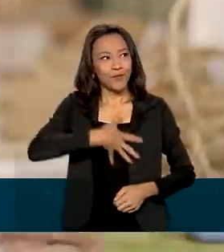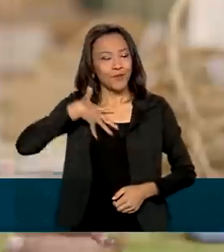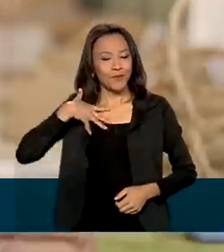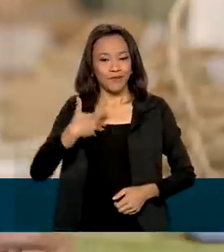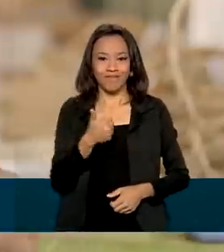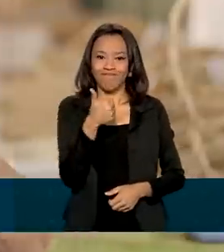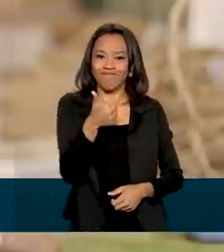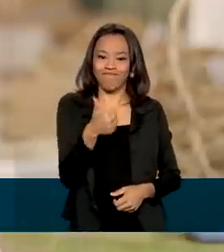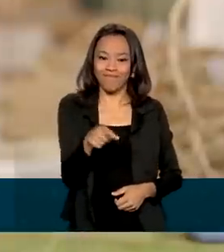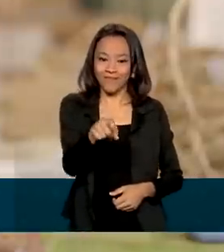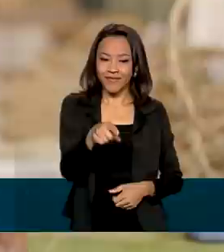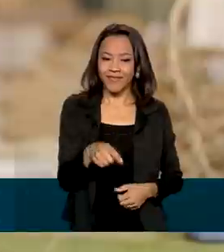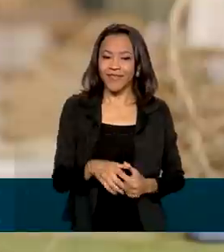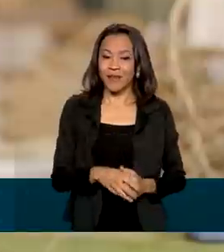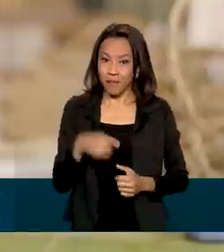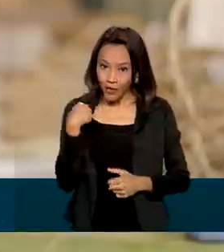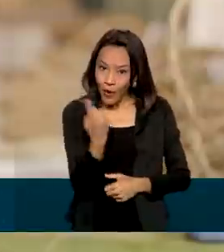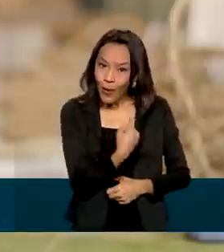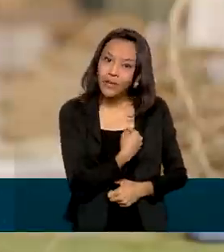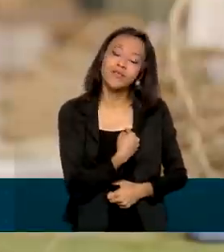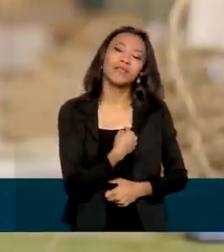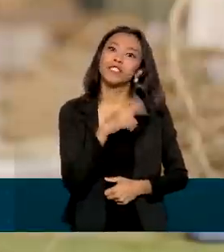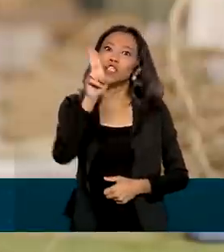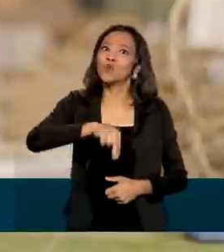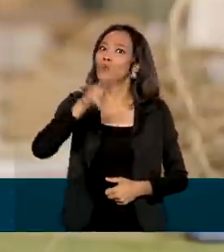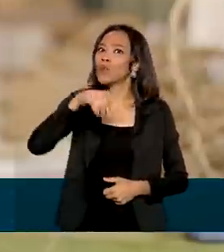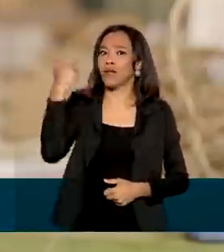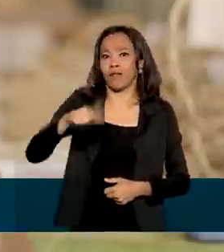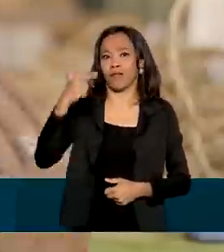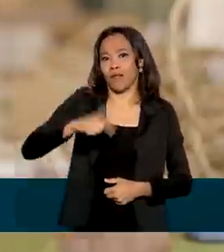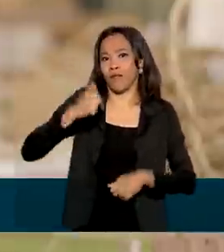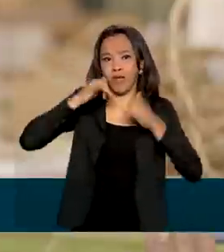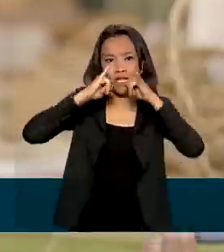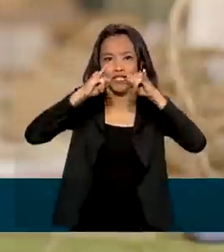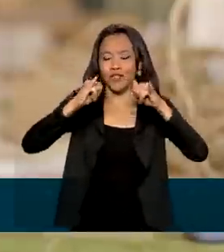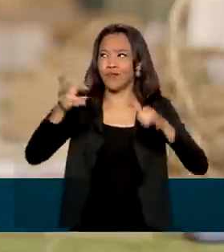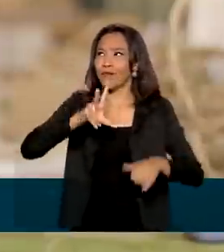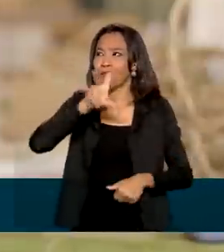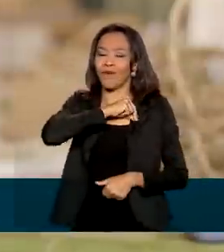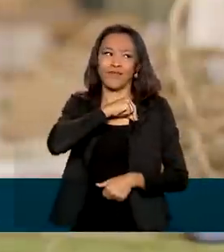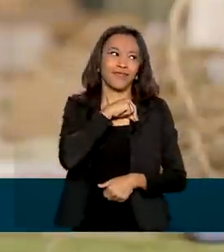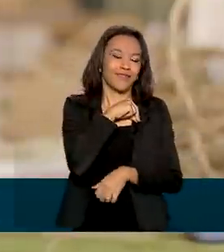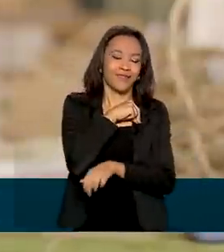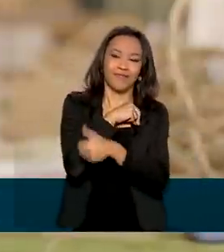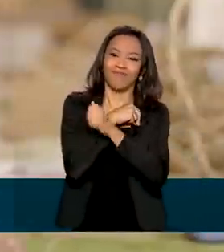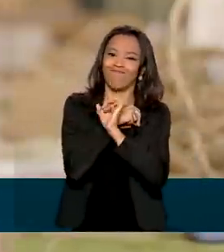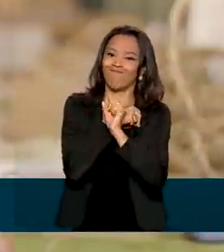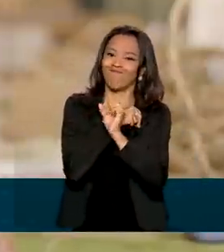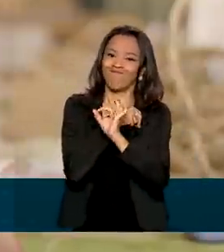muito que tem na cidade, parece que não é nada. Mas para a gente que nunca teve, nossa, essa estufação,